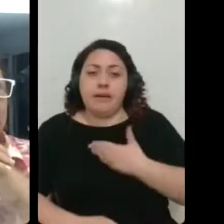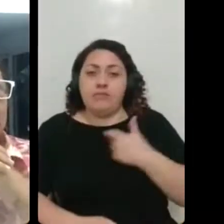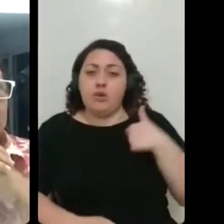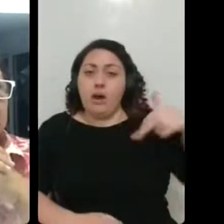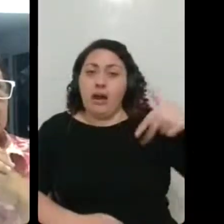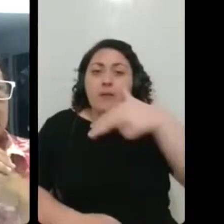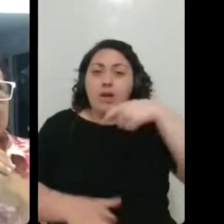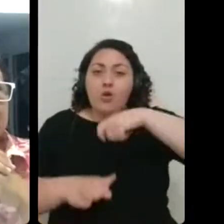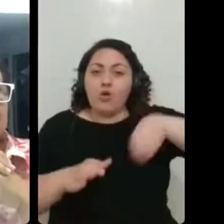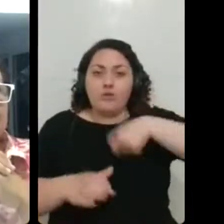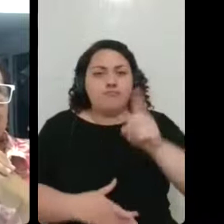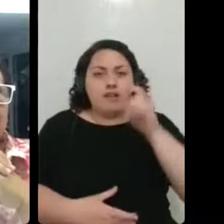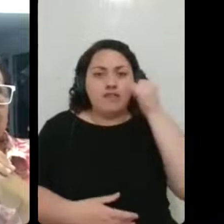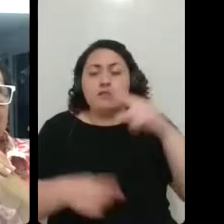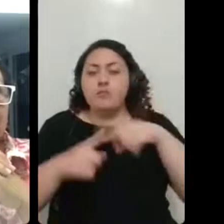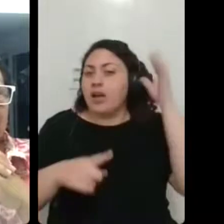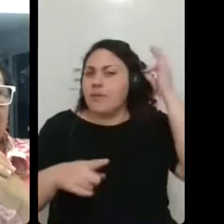né? E